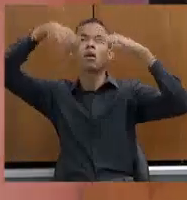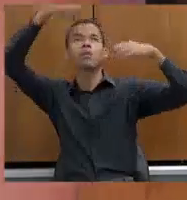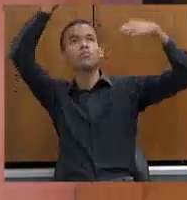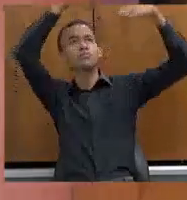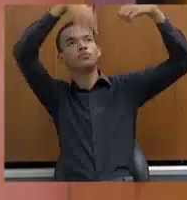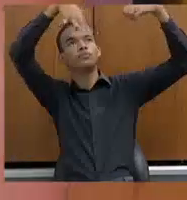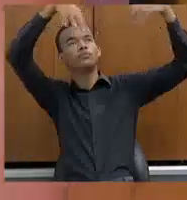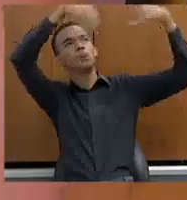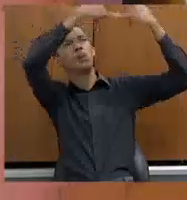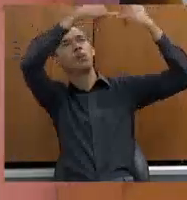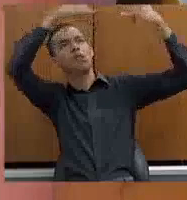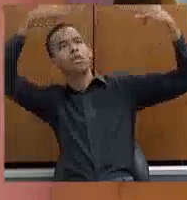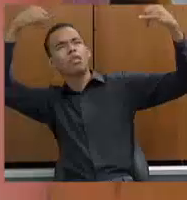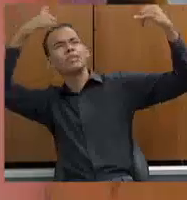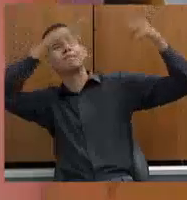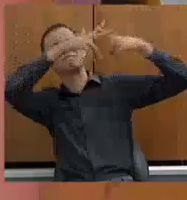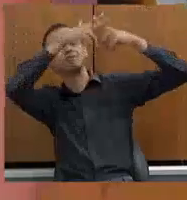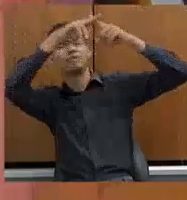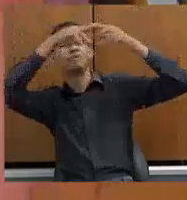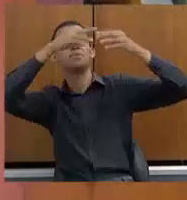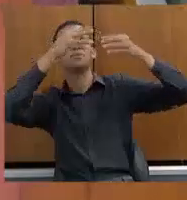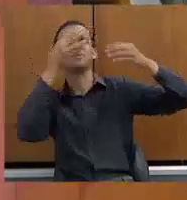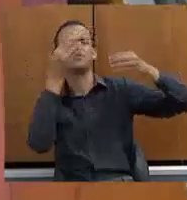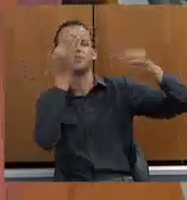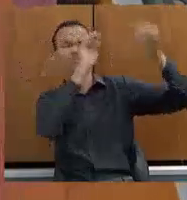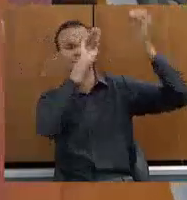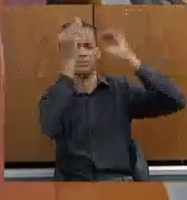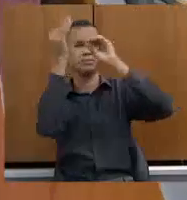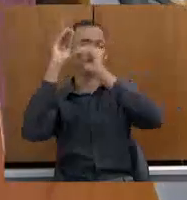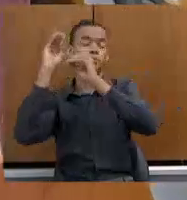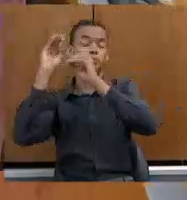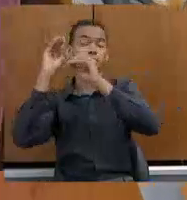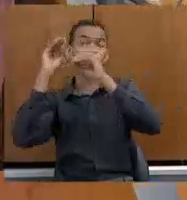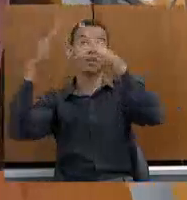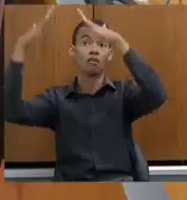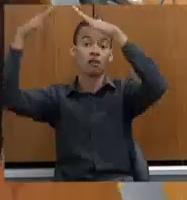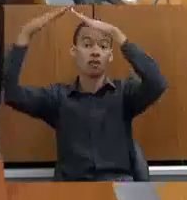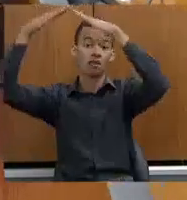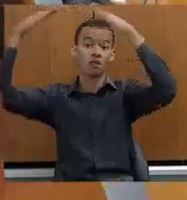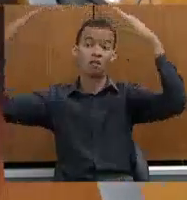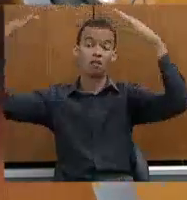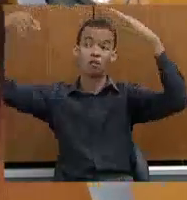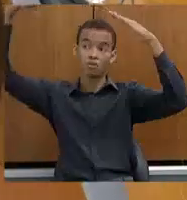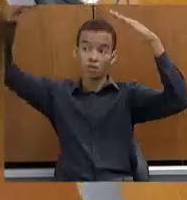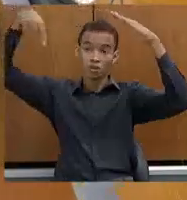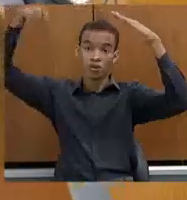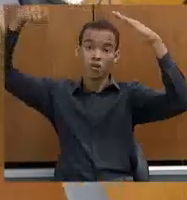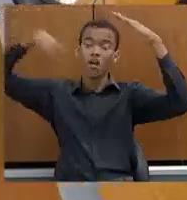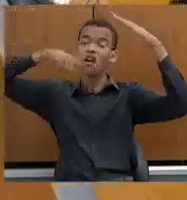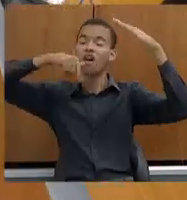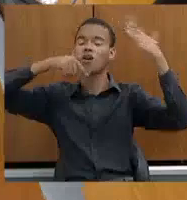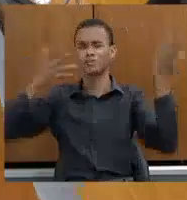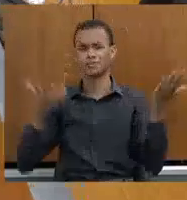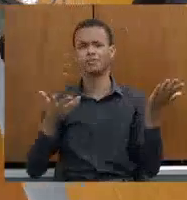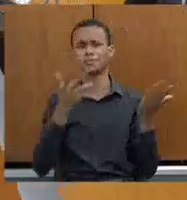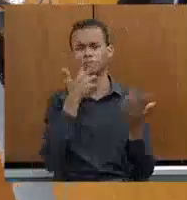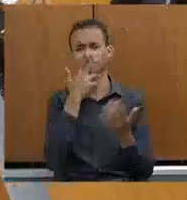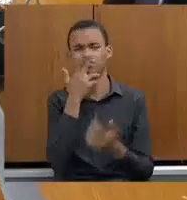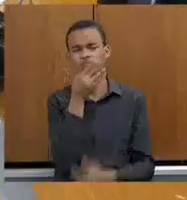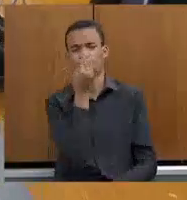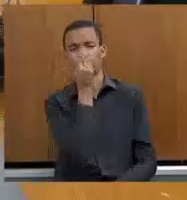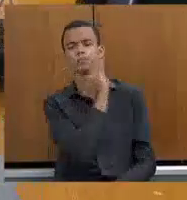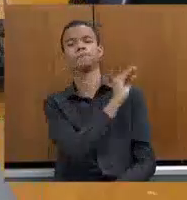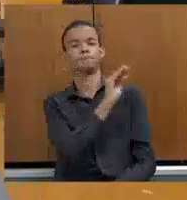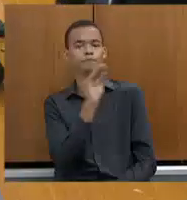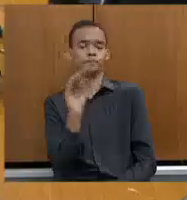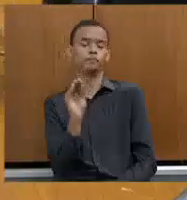parte elétrica, telhado vazando. Então, muitas vezes, nós também encontramos esse desleixo por